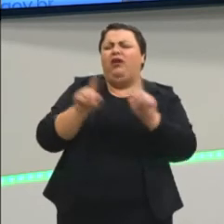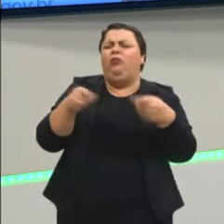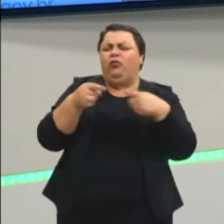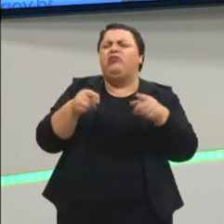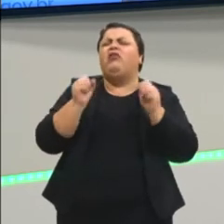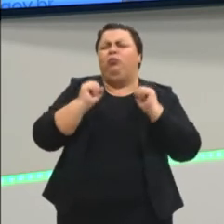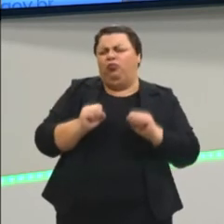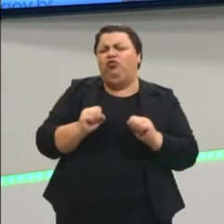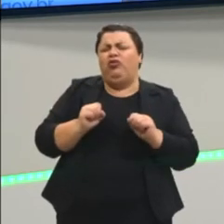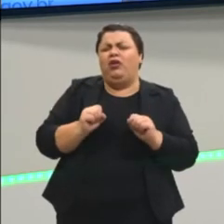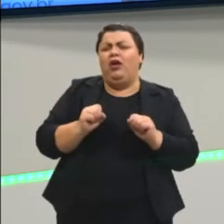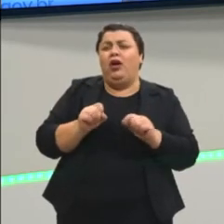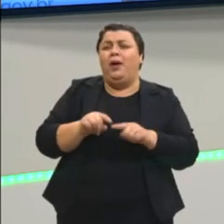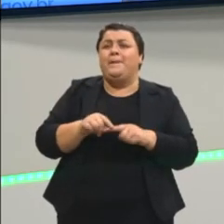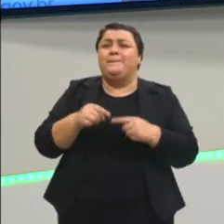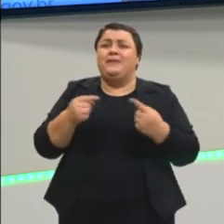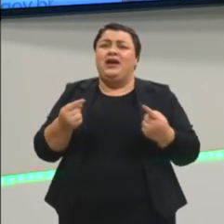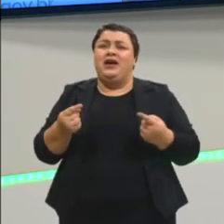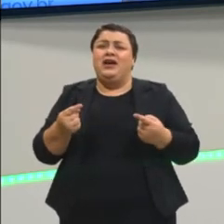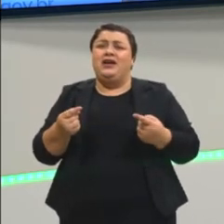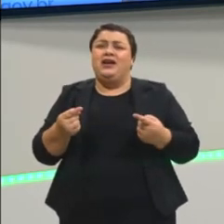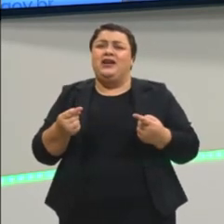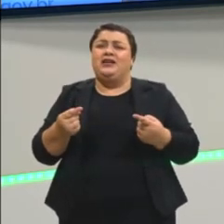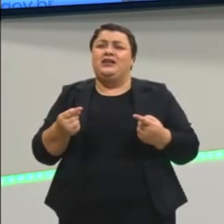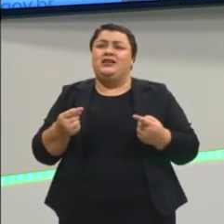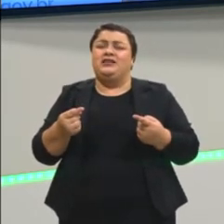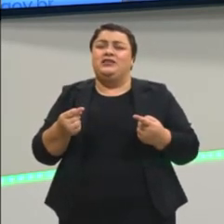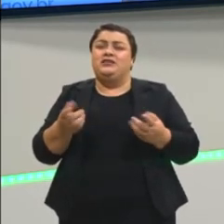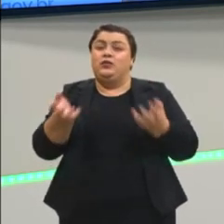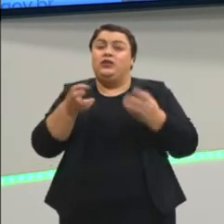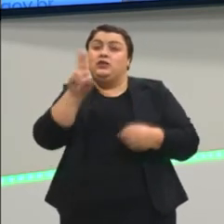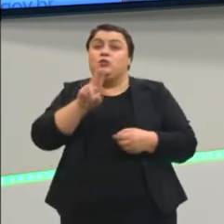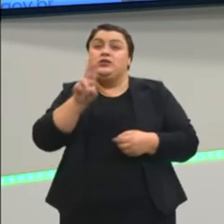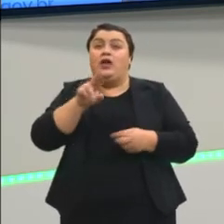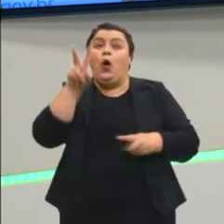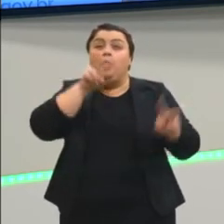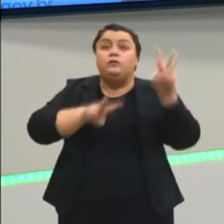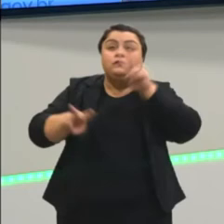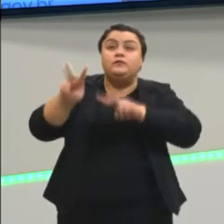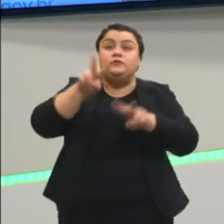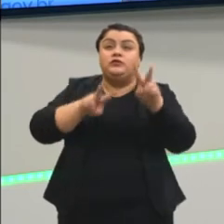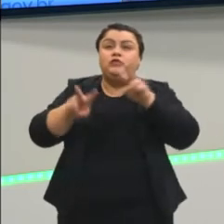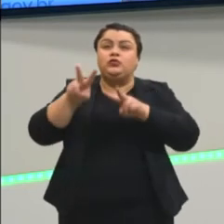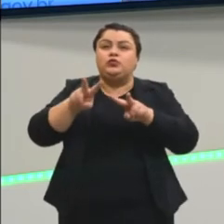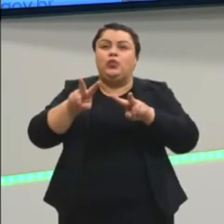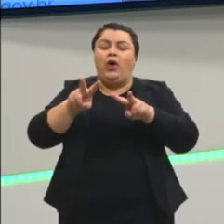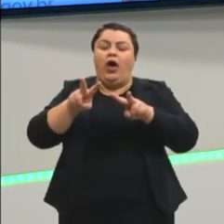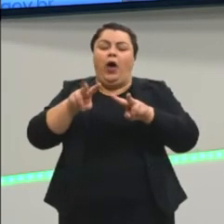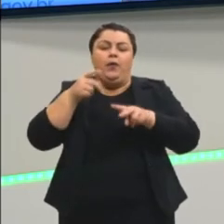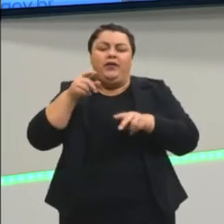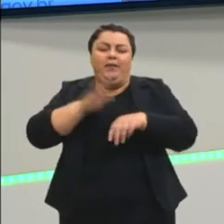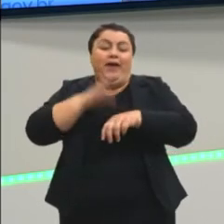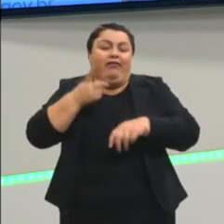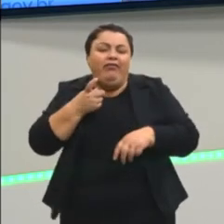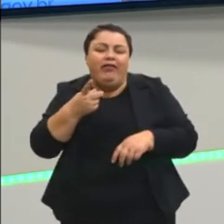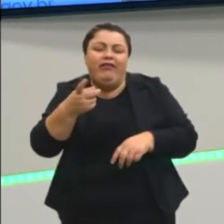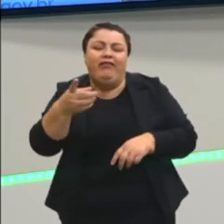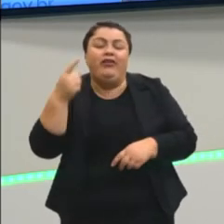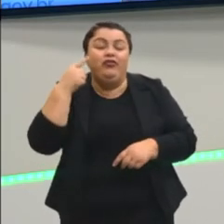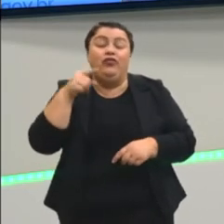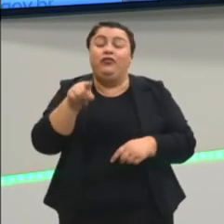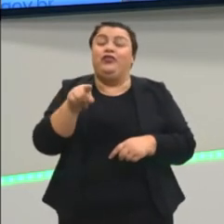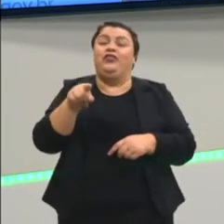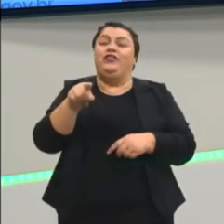ouvir aqui? Podia. Mas eu achei que trazer isso de forma visual talvez fosse um pouquinho mais interessante. E vocês